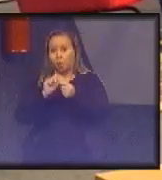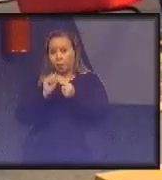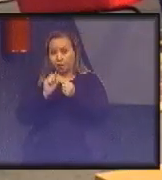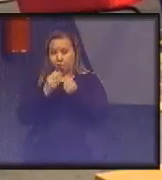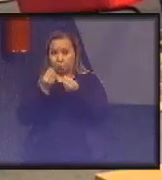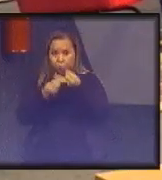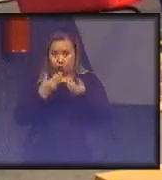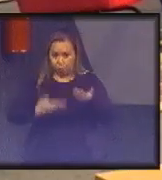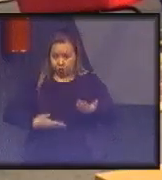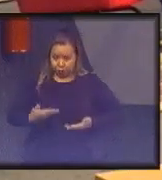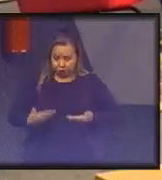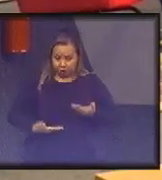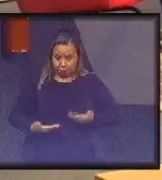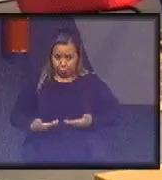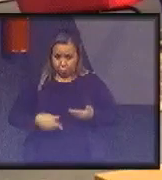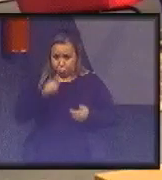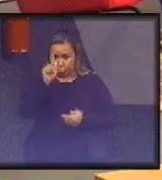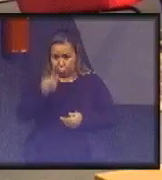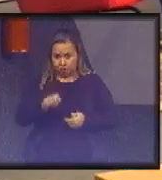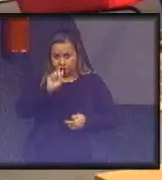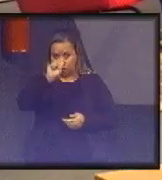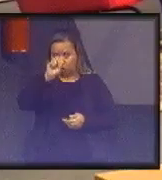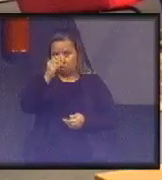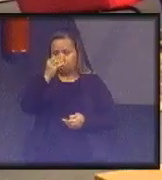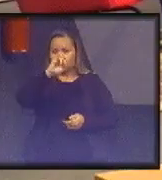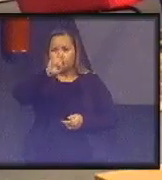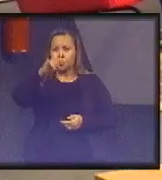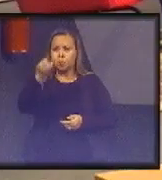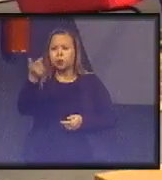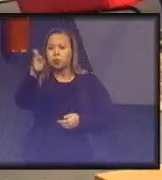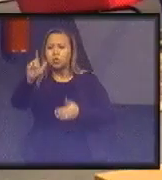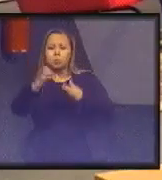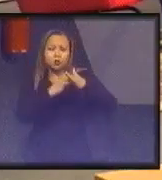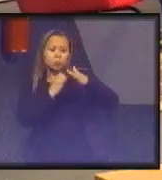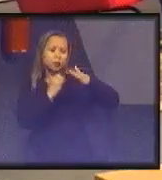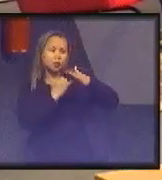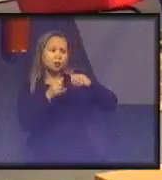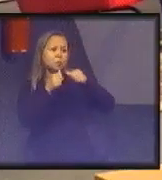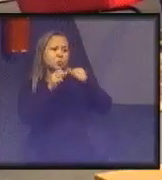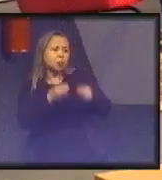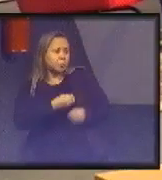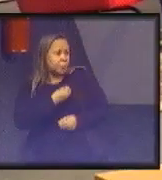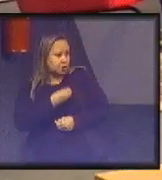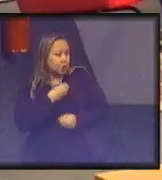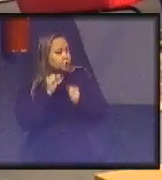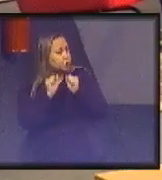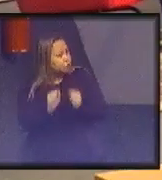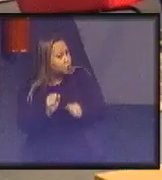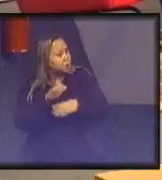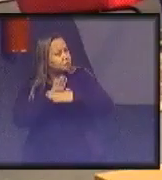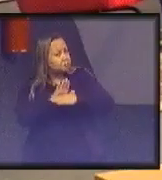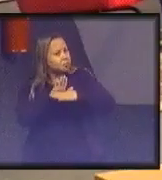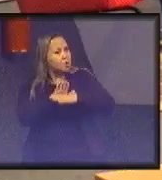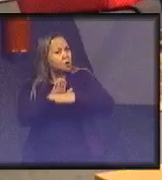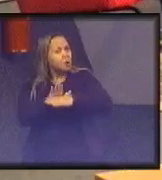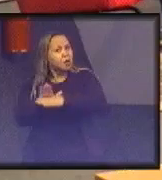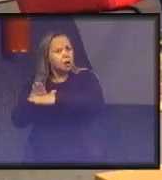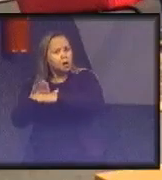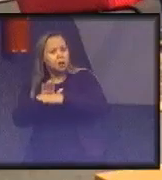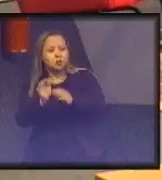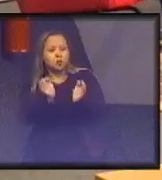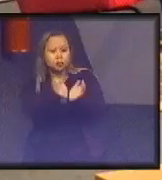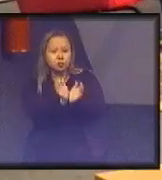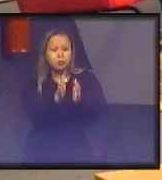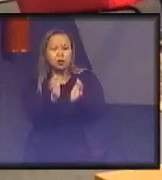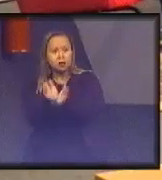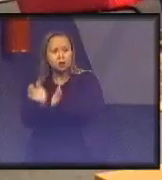servidores e gestores públicos do STJ e dos outros órgãos que estão aqui presentes podem auxiliar as suas equipes, o